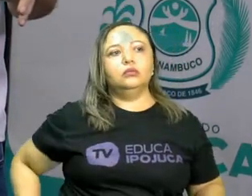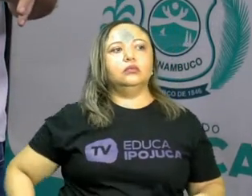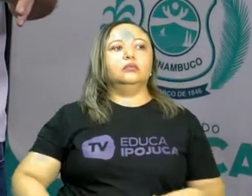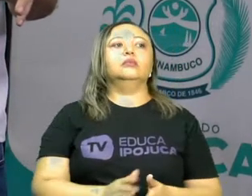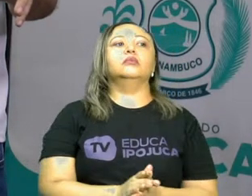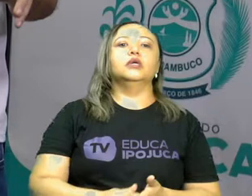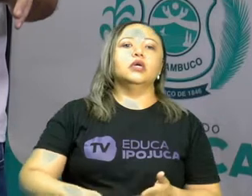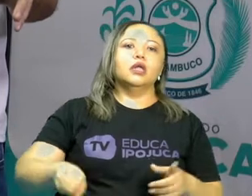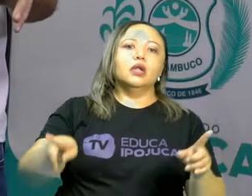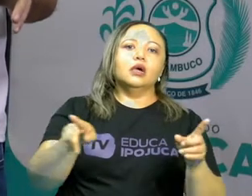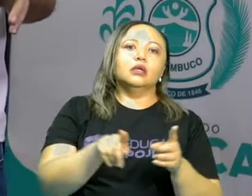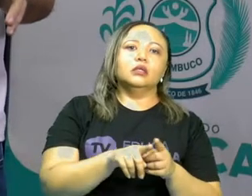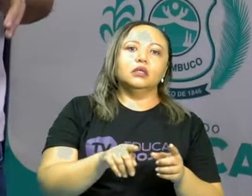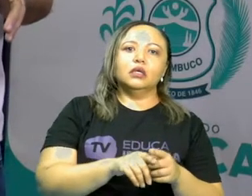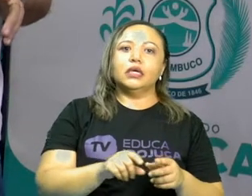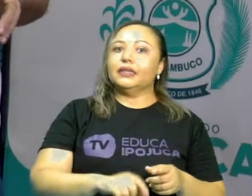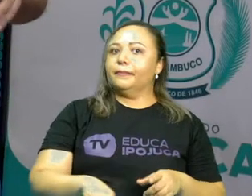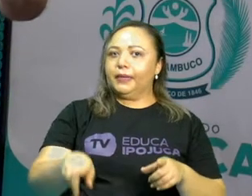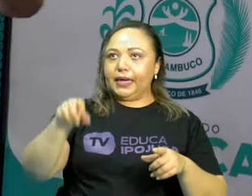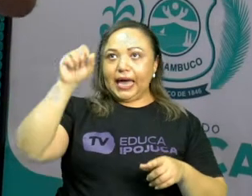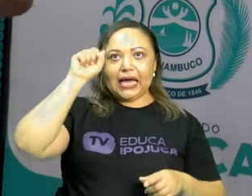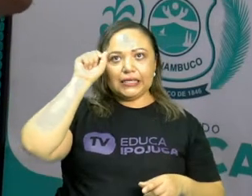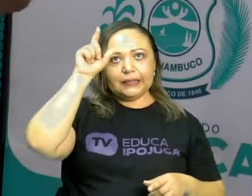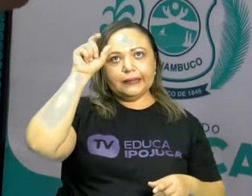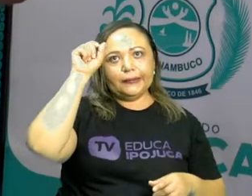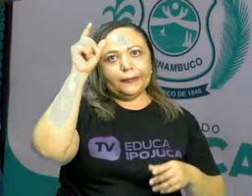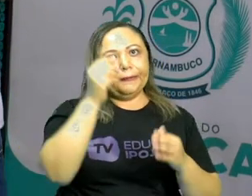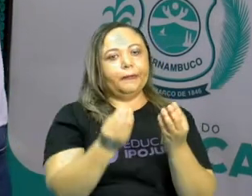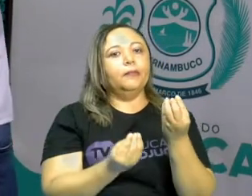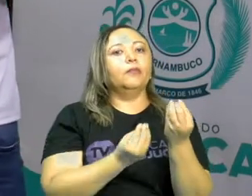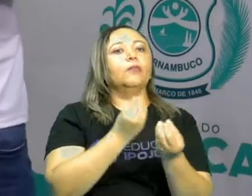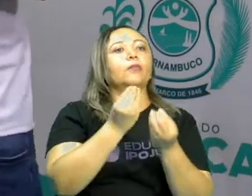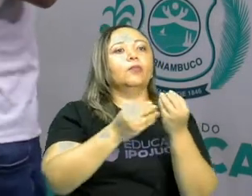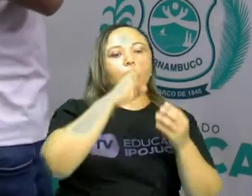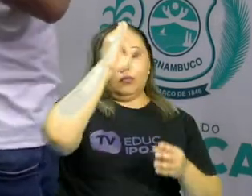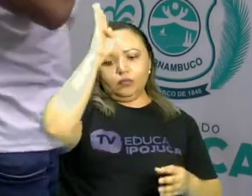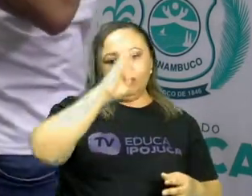ideal de que o Brasil deveria ser uma república. Ok?